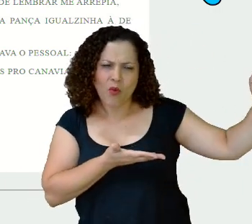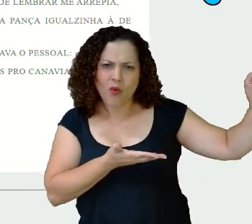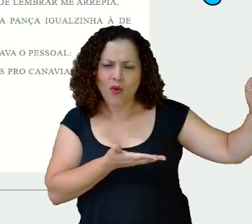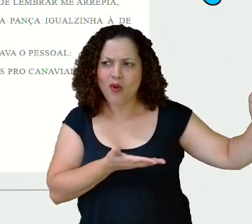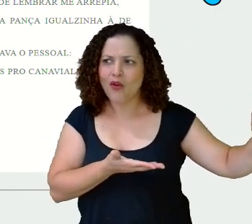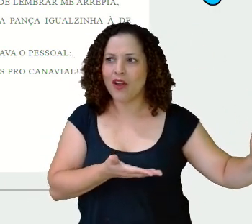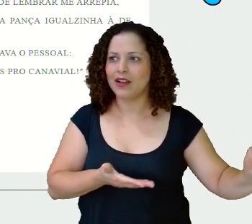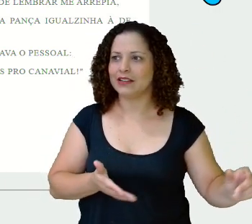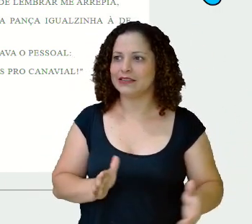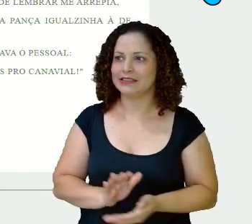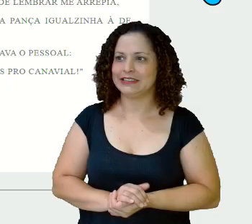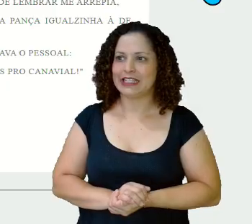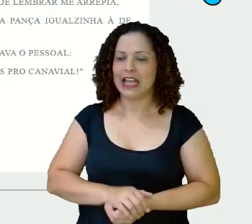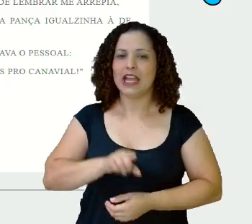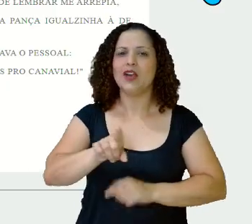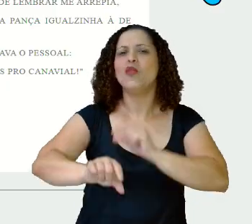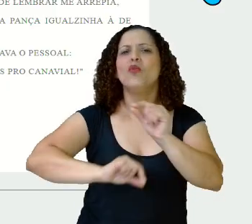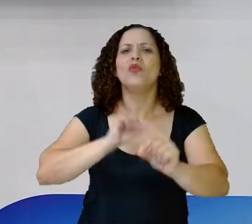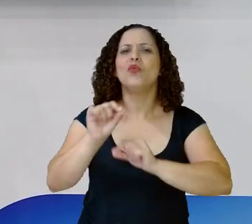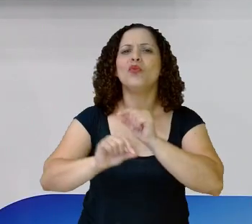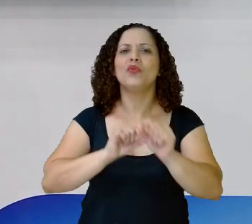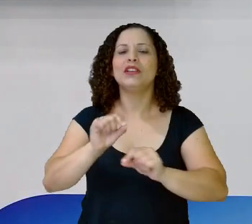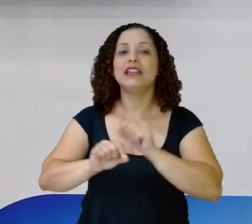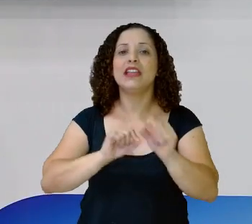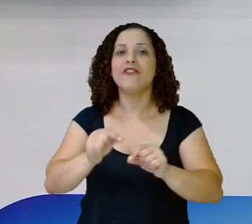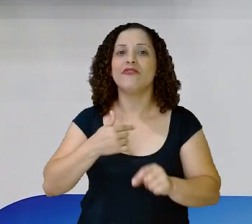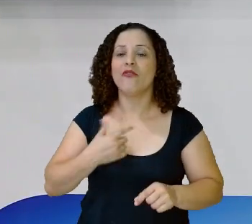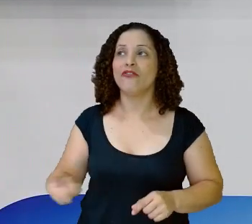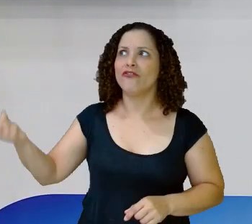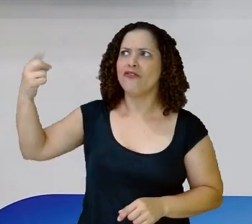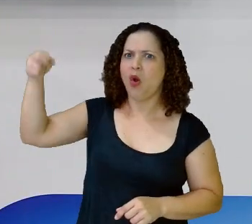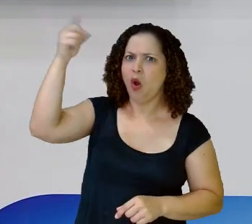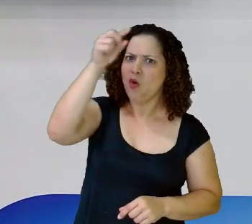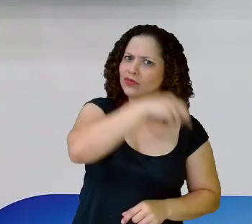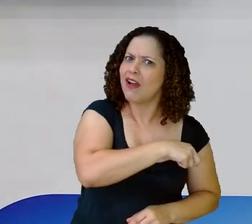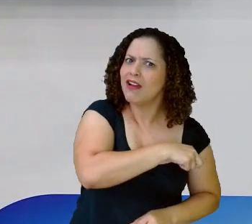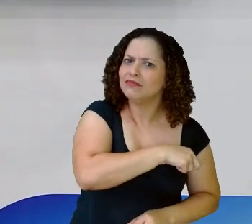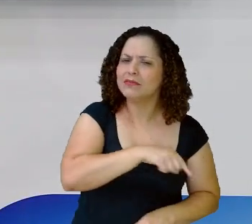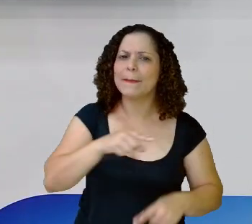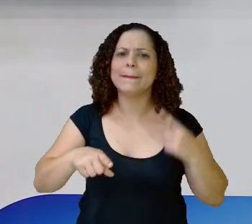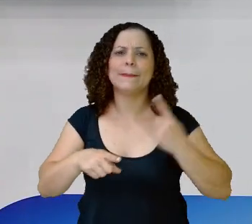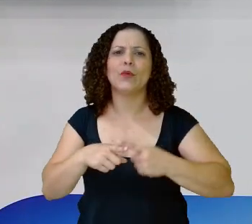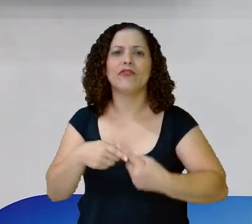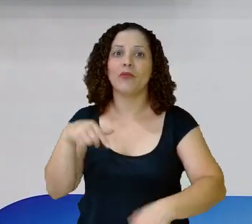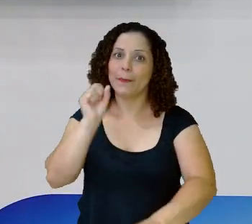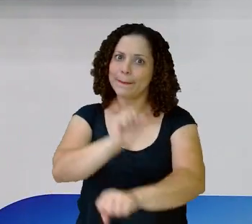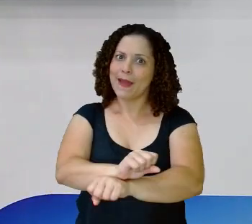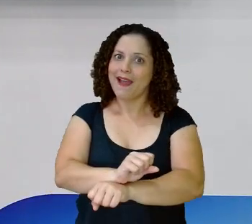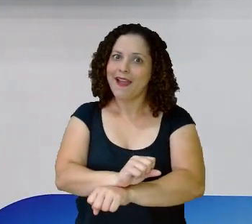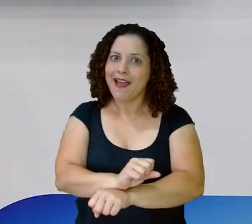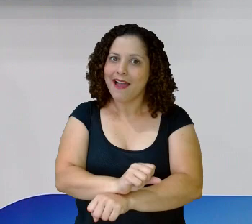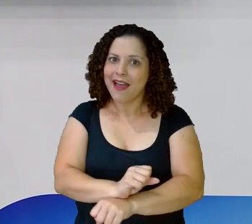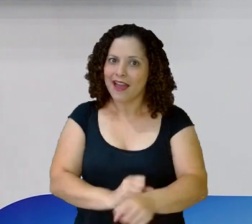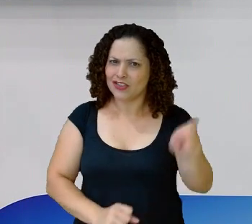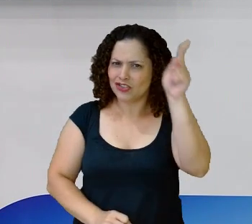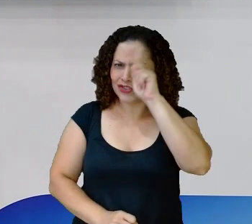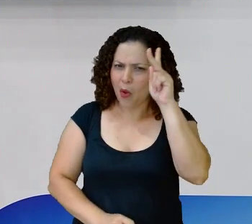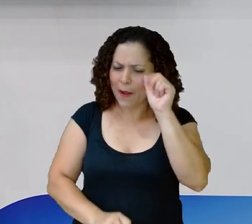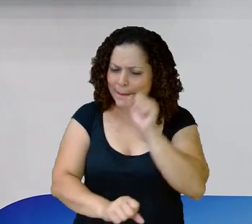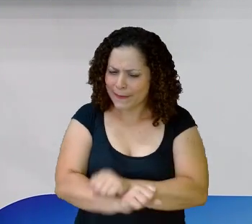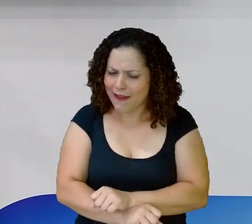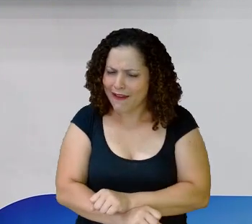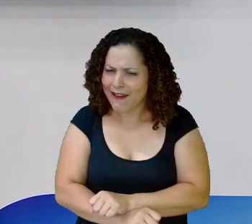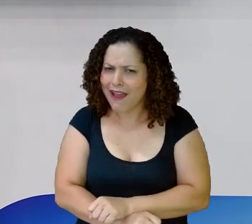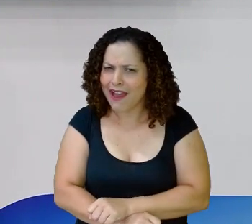vou, não vou Eu vou voltar isso aí Eu vou voltar, minha gente Porque, olha só, eu vou parar a história aqui Porque eu não